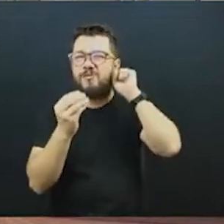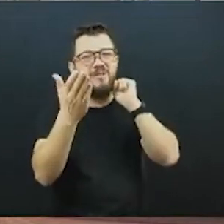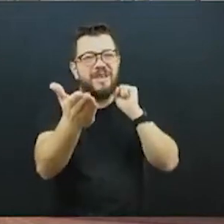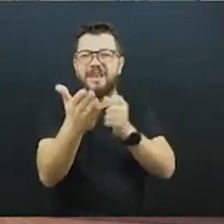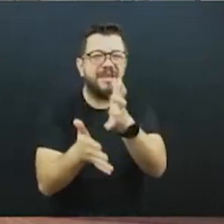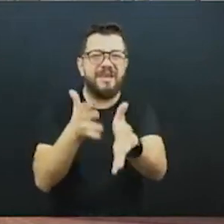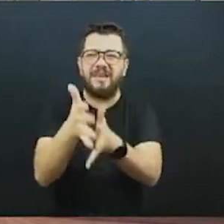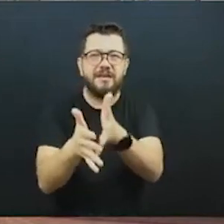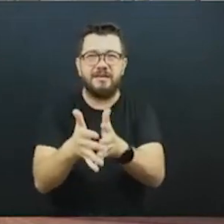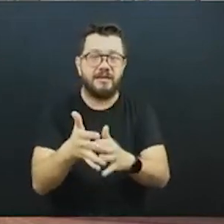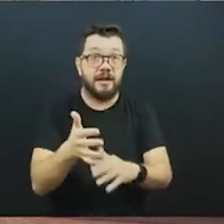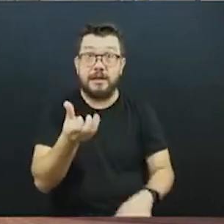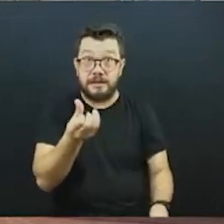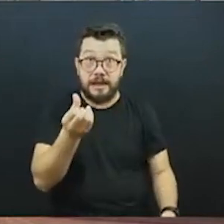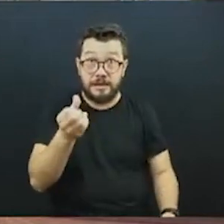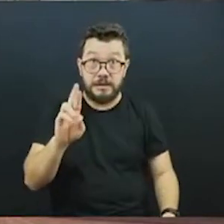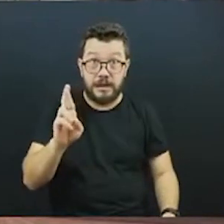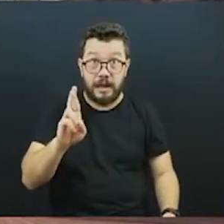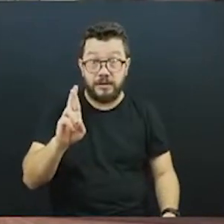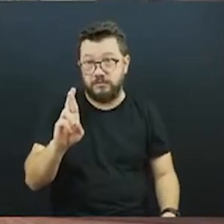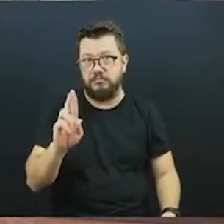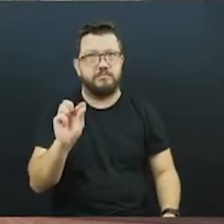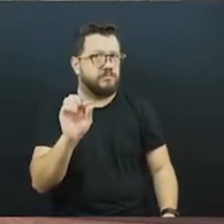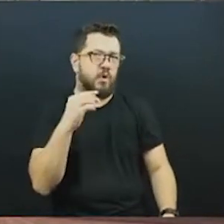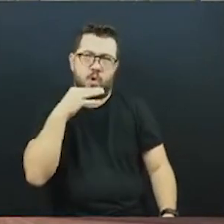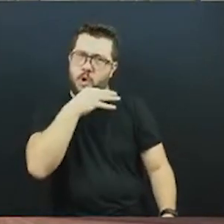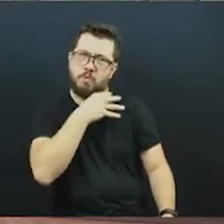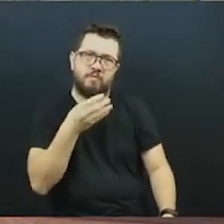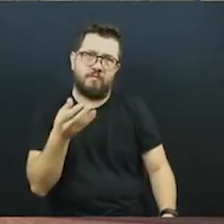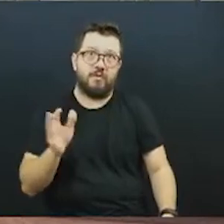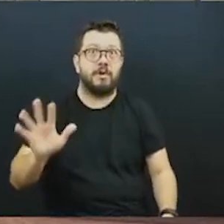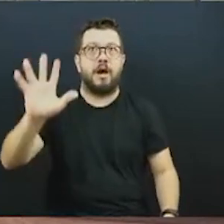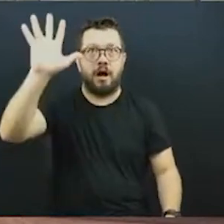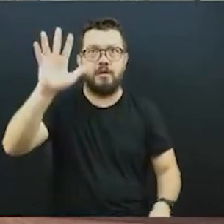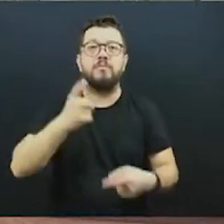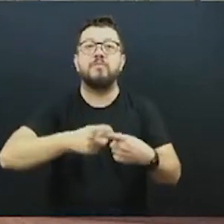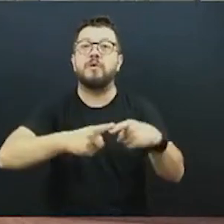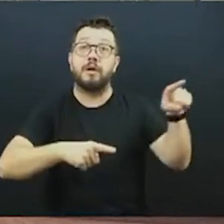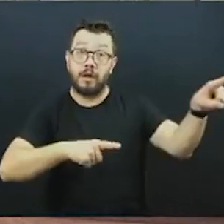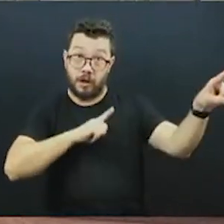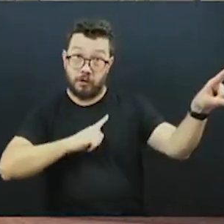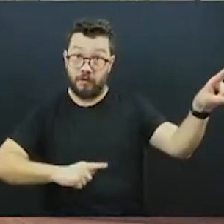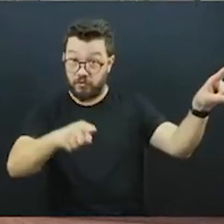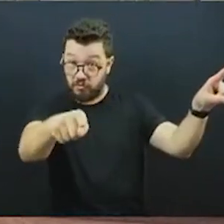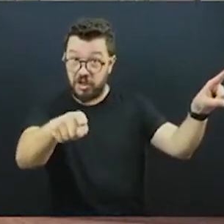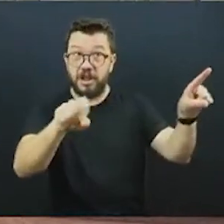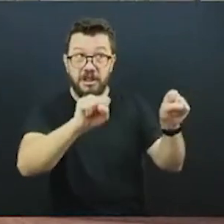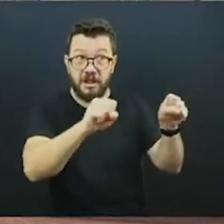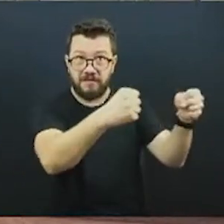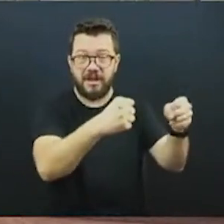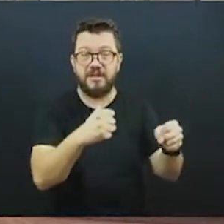É caro. Claro que é caro. Até porque o governo que vossa excelência defende desvalorizou o real.